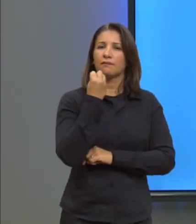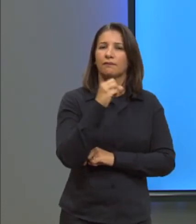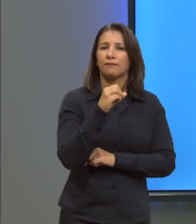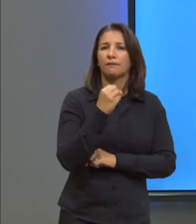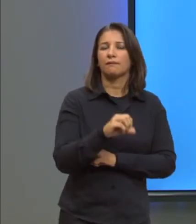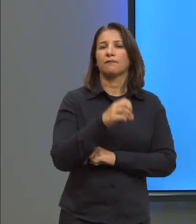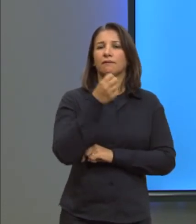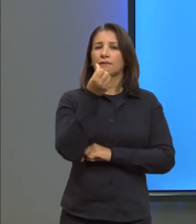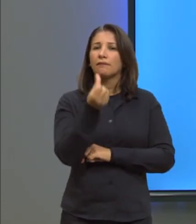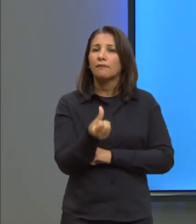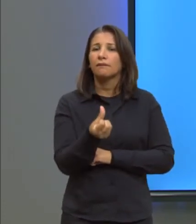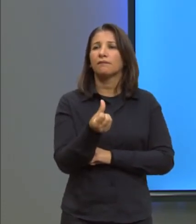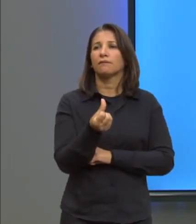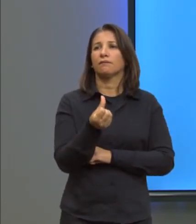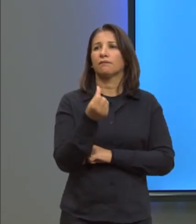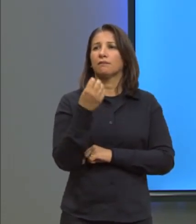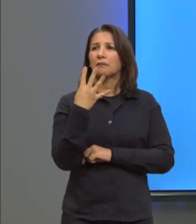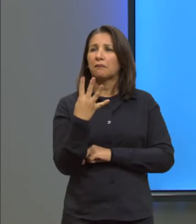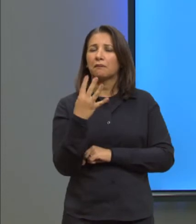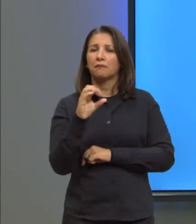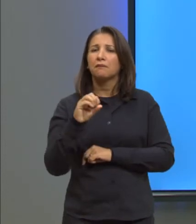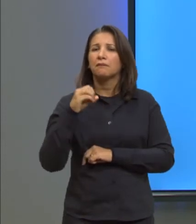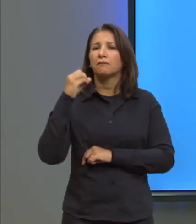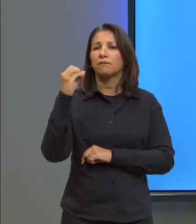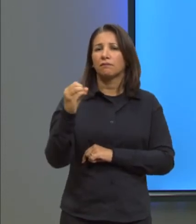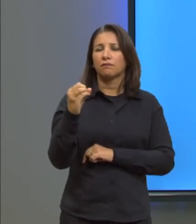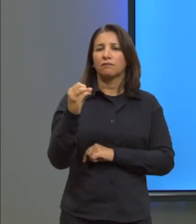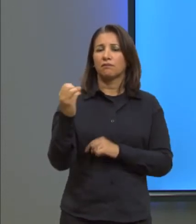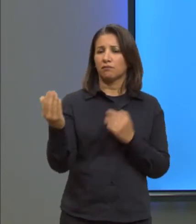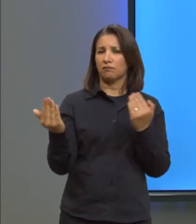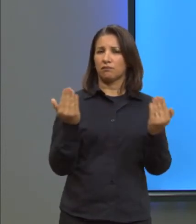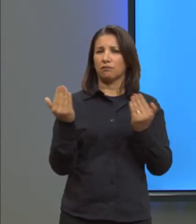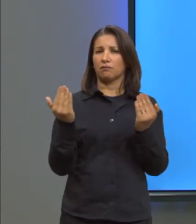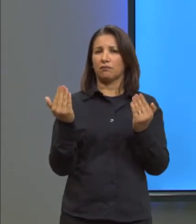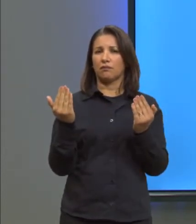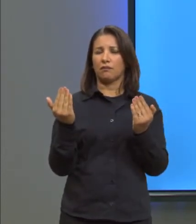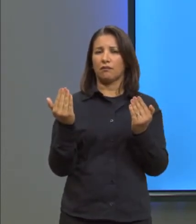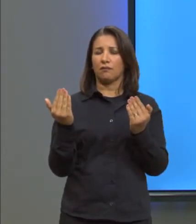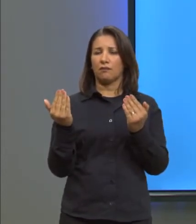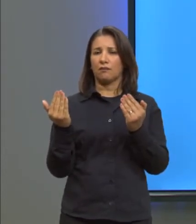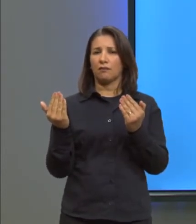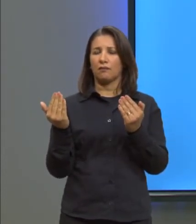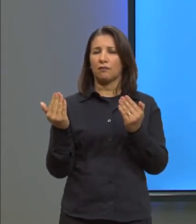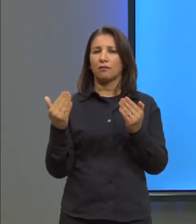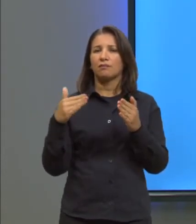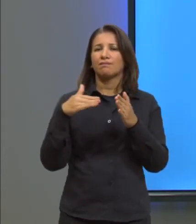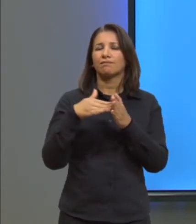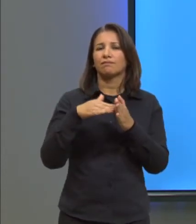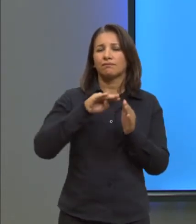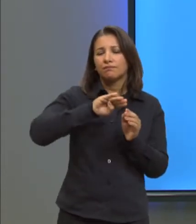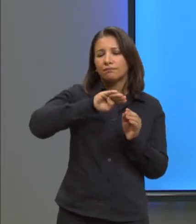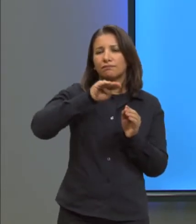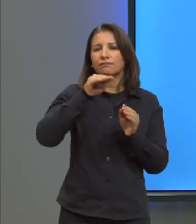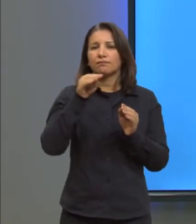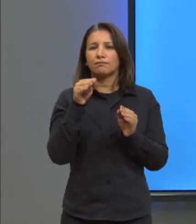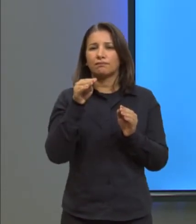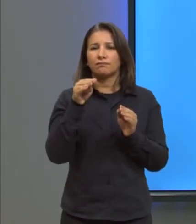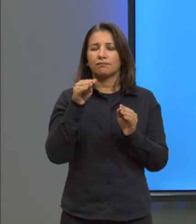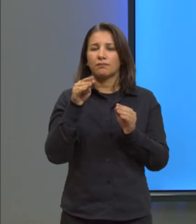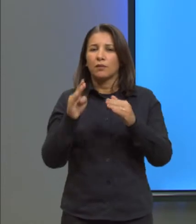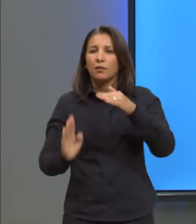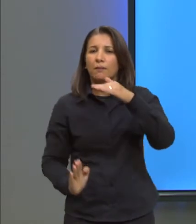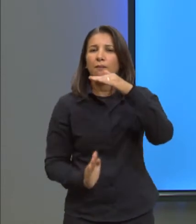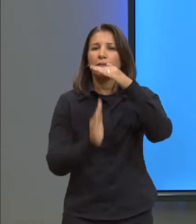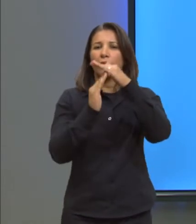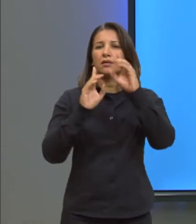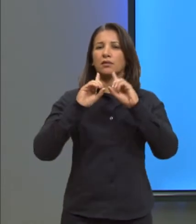6, no 4 graus aqui, vamos comparar que chegar aqui em cima na curva, nós temos o máximo da densidade da